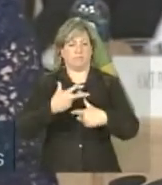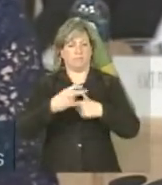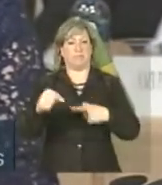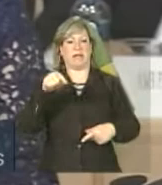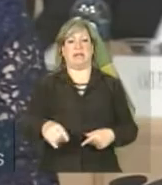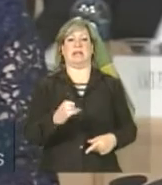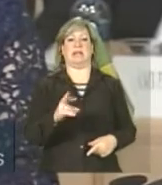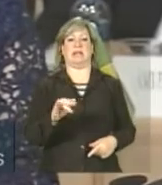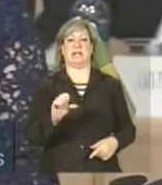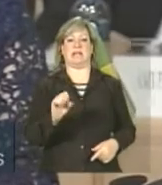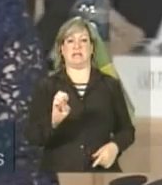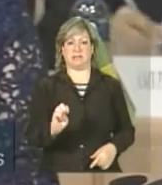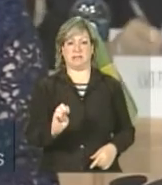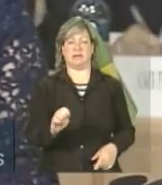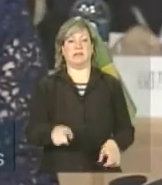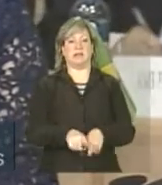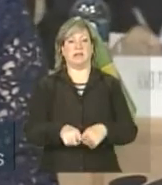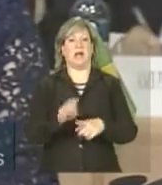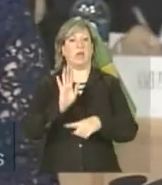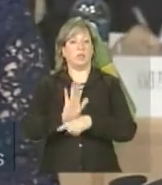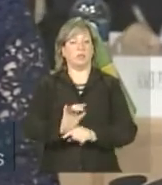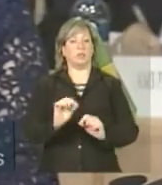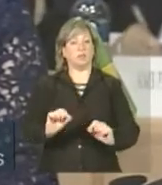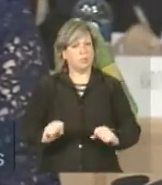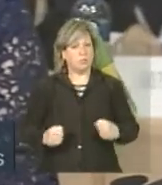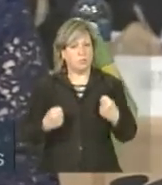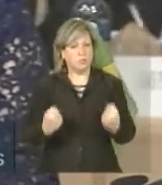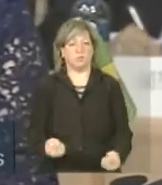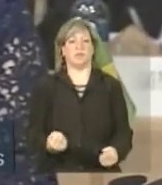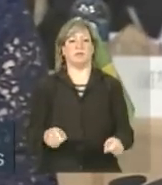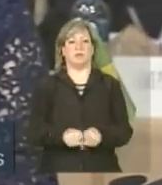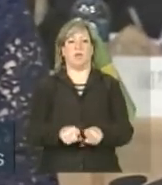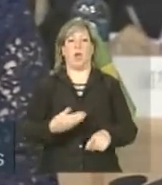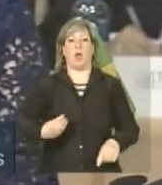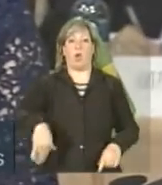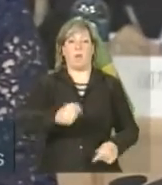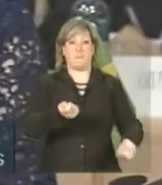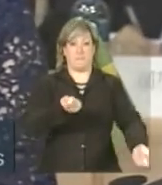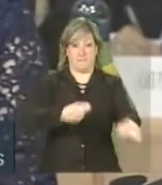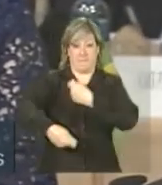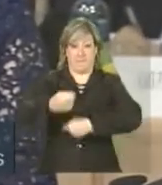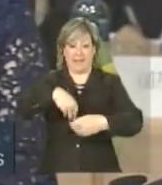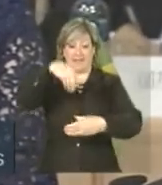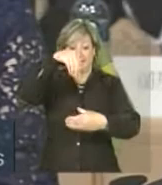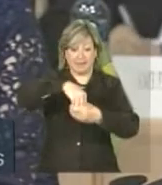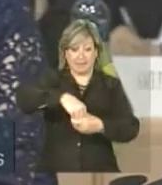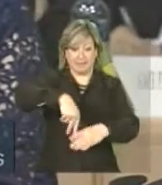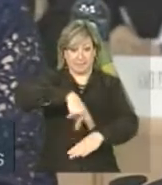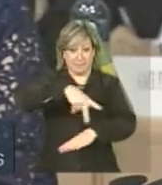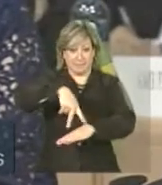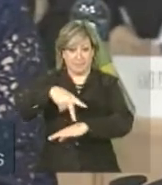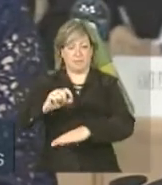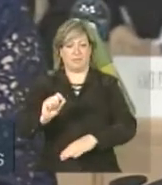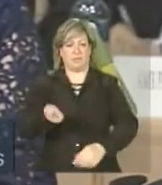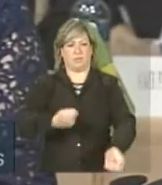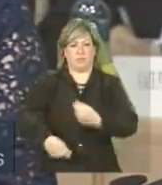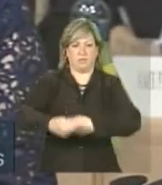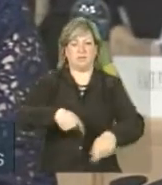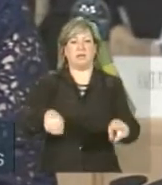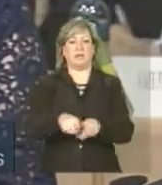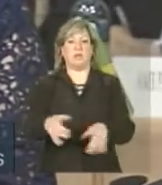ao estimularmos o fortalecimento de nossos mercados internos, incluindo